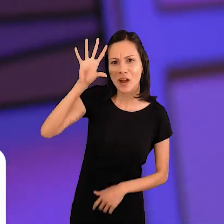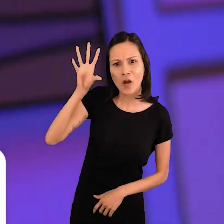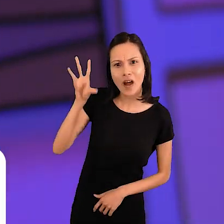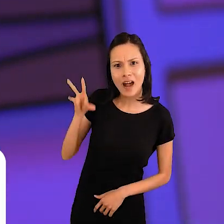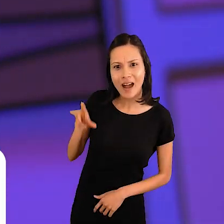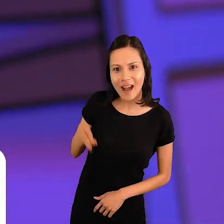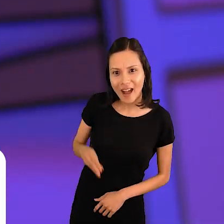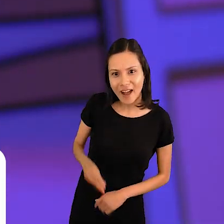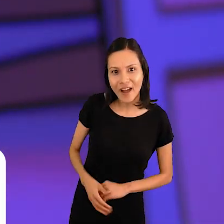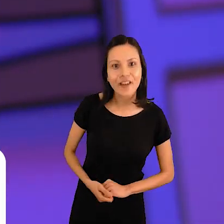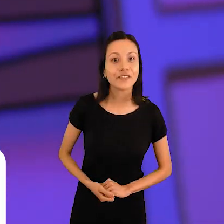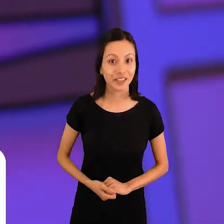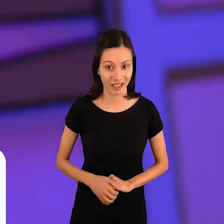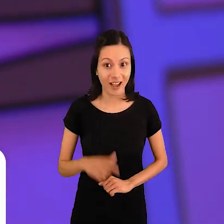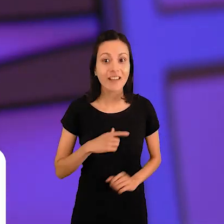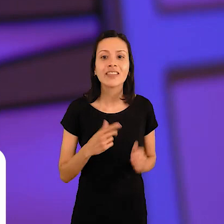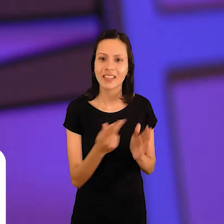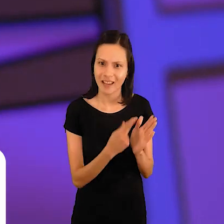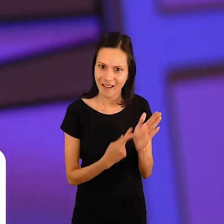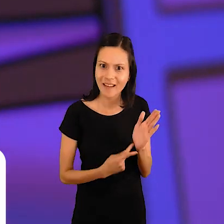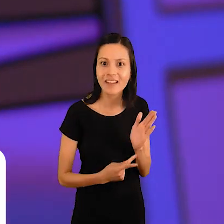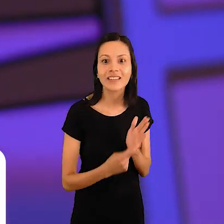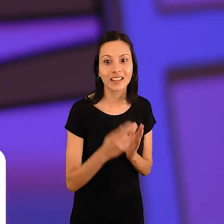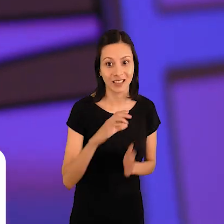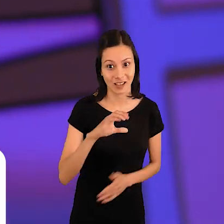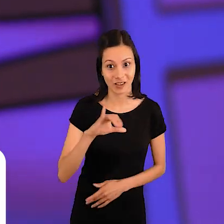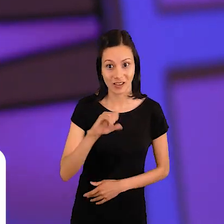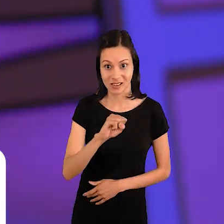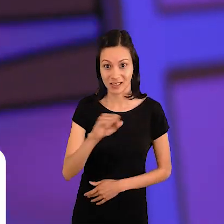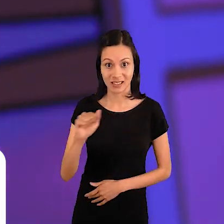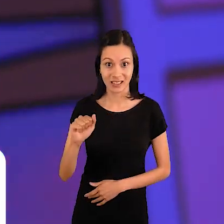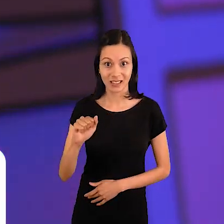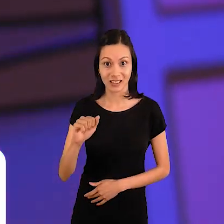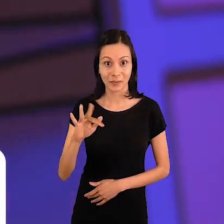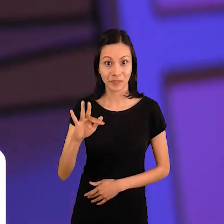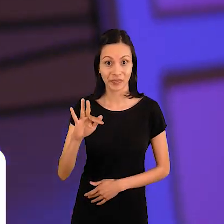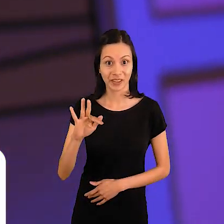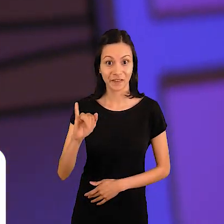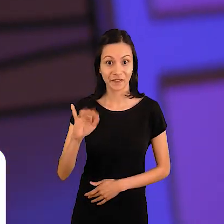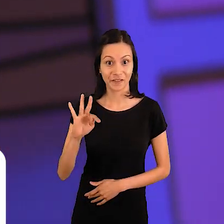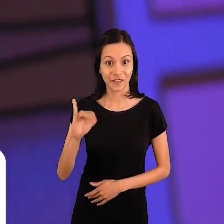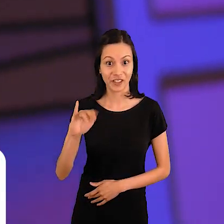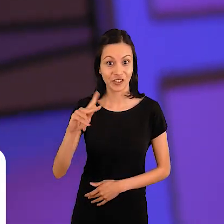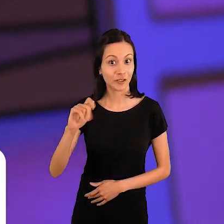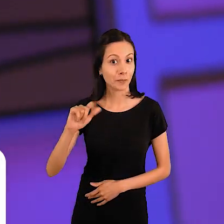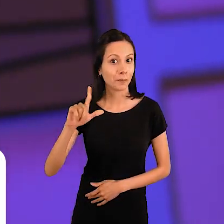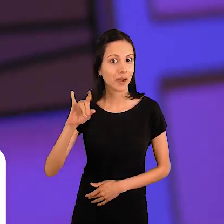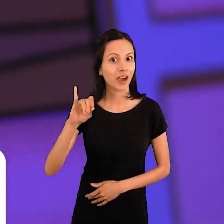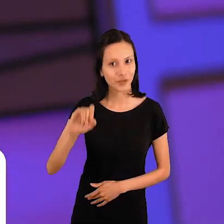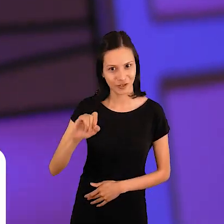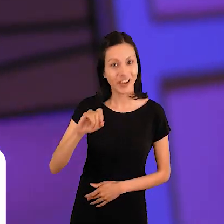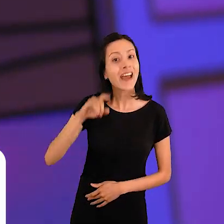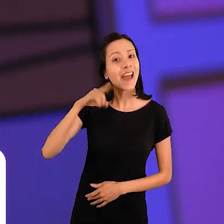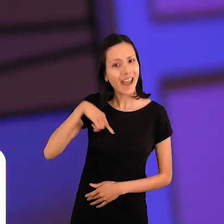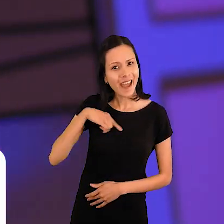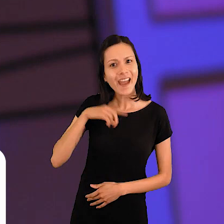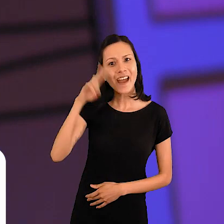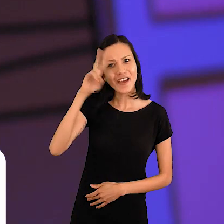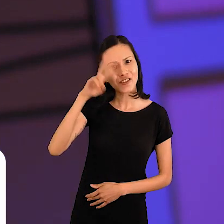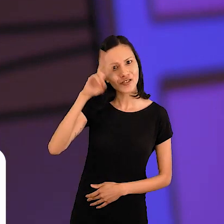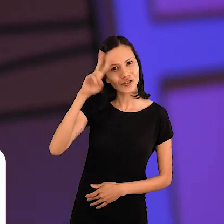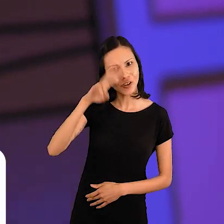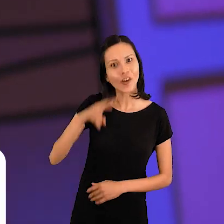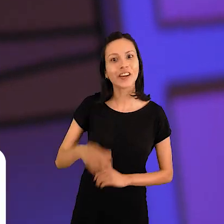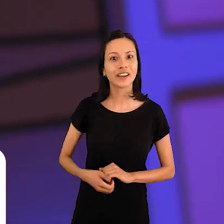ilustrada por Cissa Fittipaldi, da editora Melhoramentos, é a história que vos trago. O